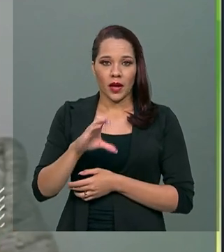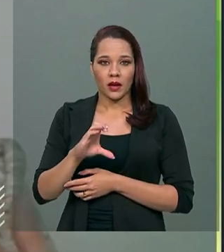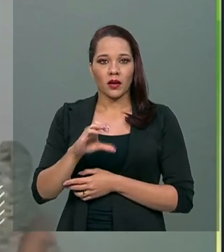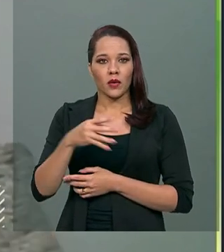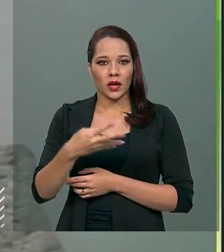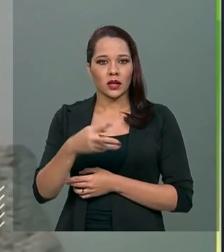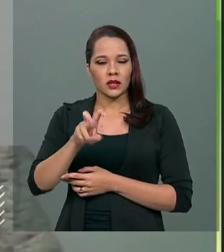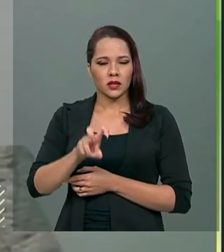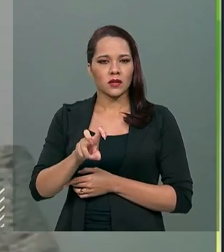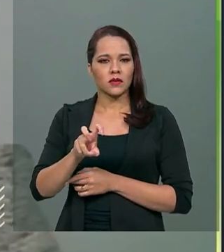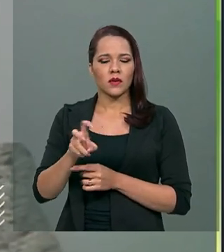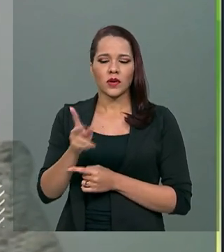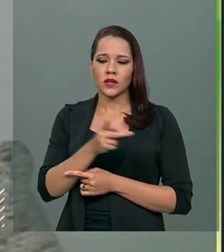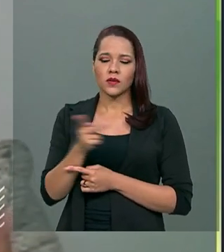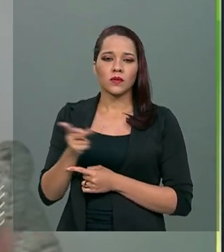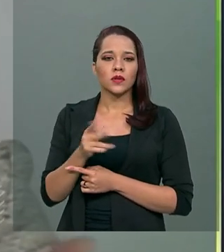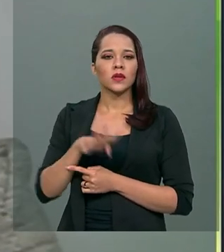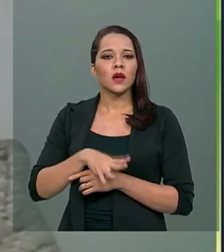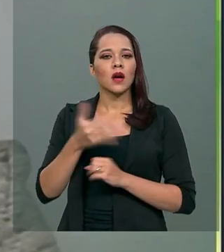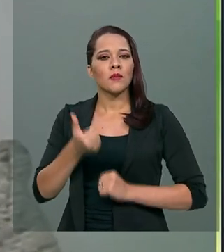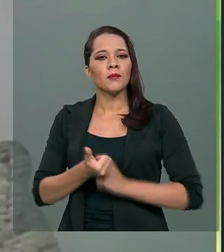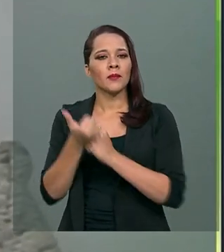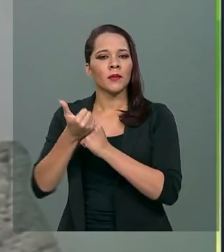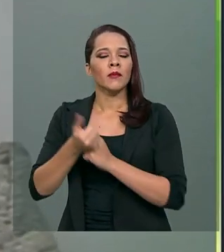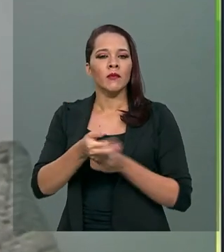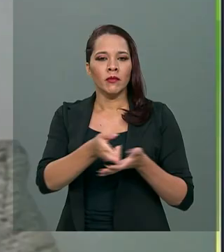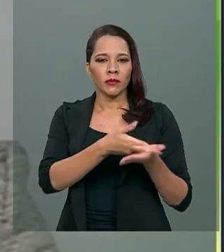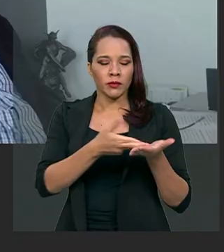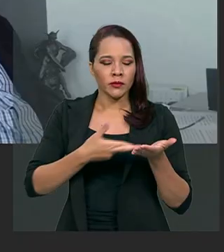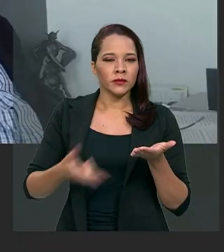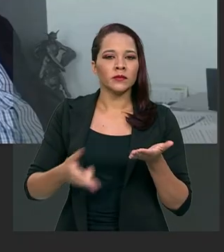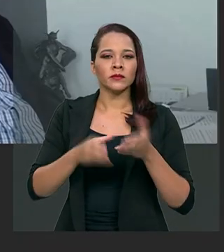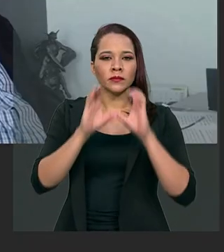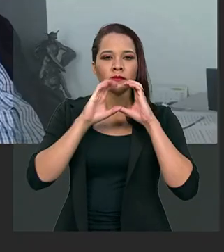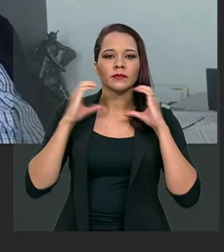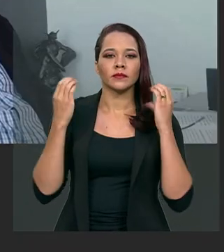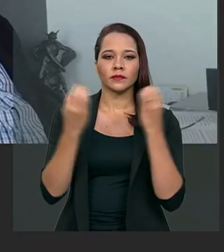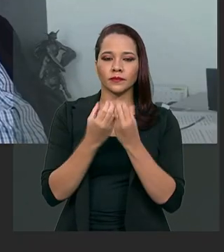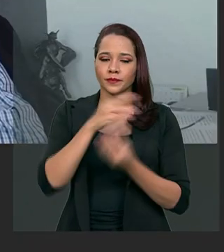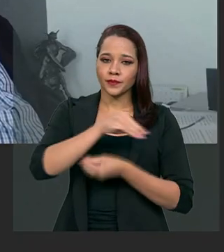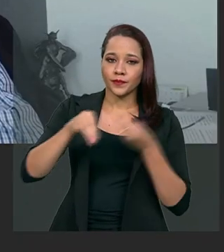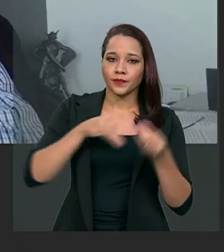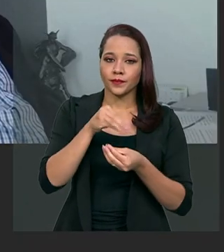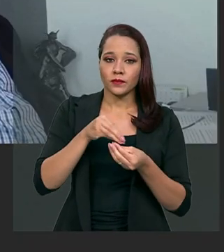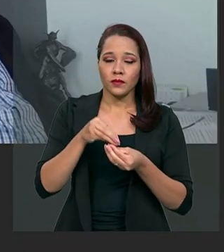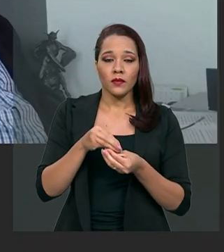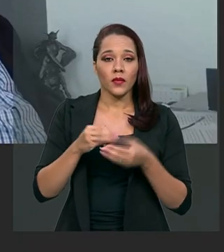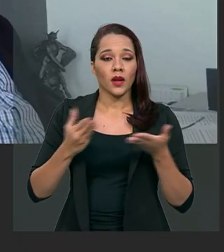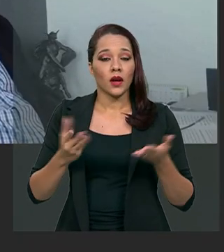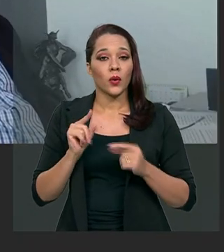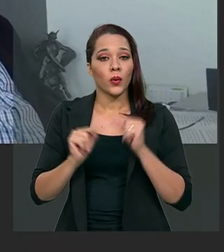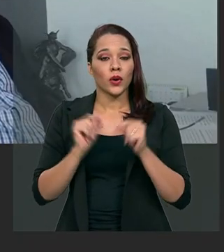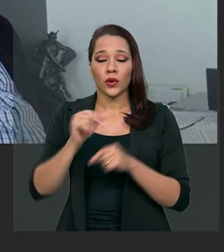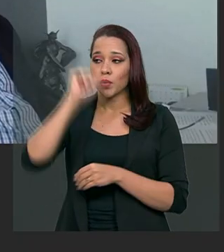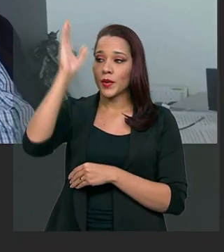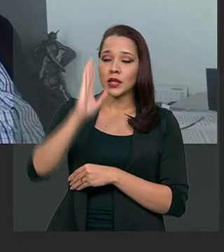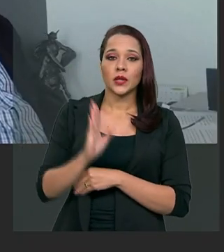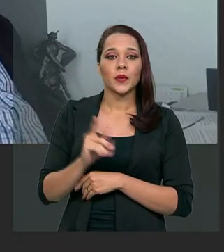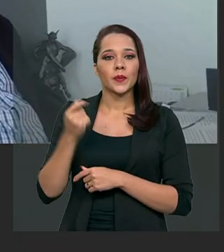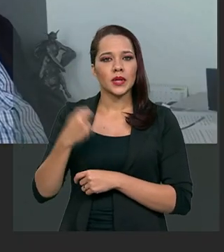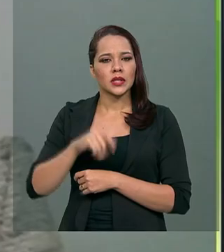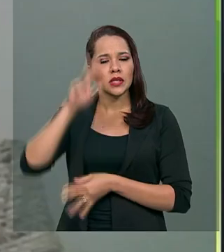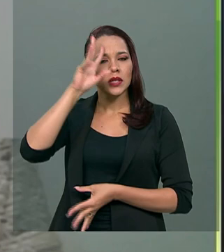vão ser suporte para um relatório da Comissão Missa. A grande questão que o Brasil precisa